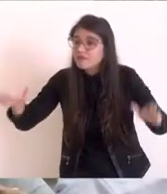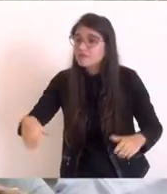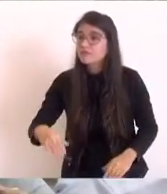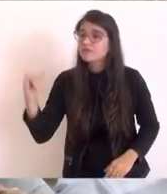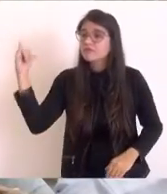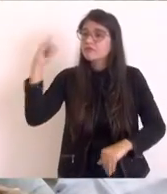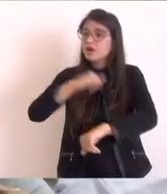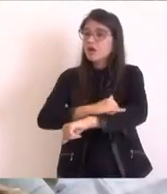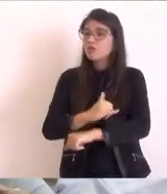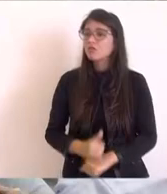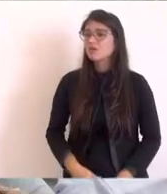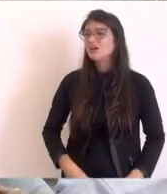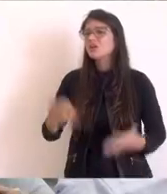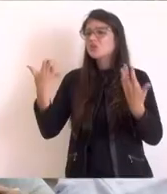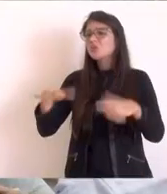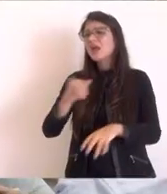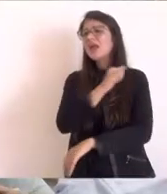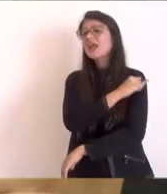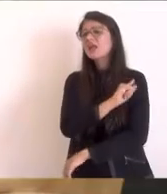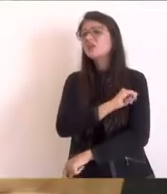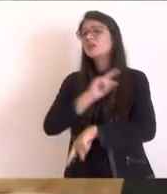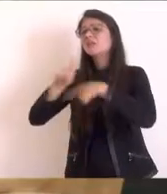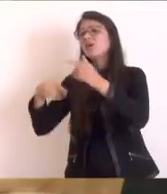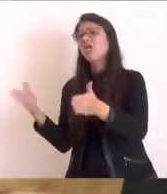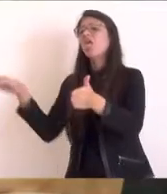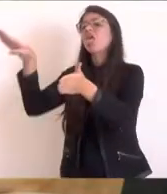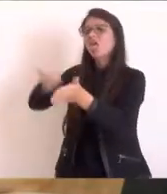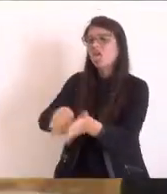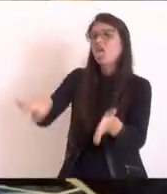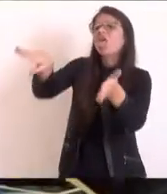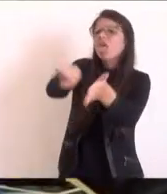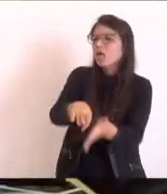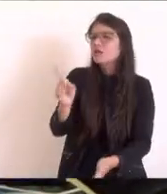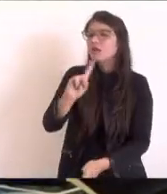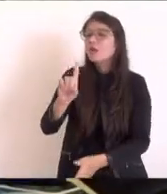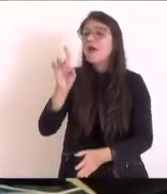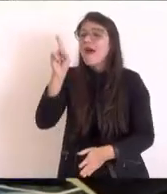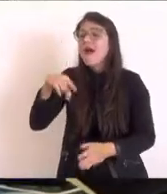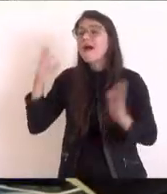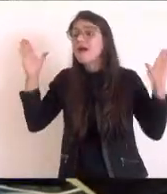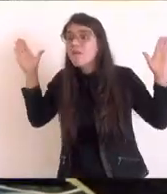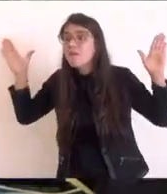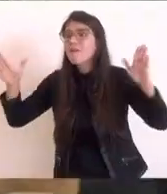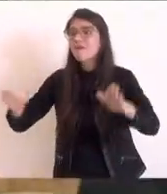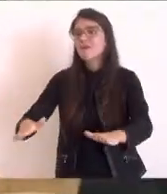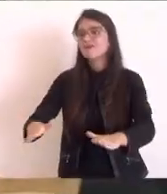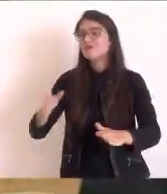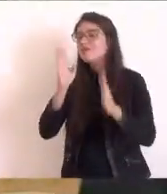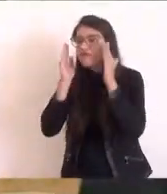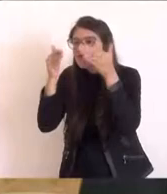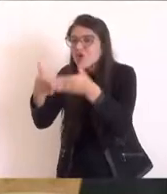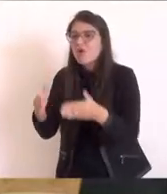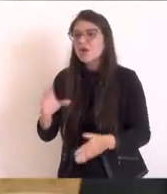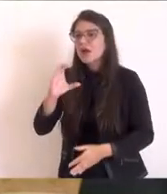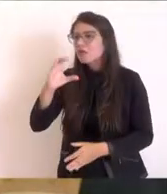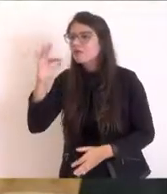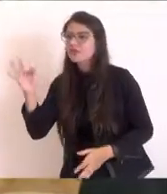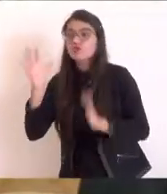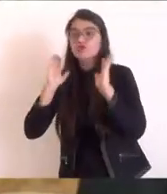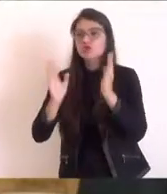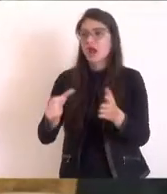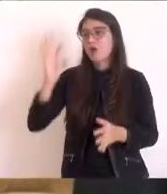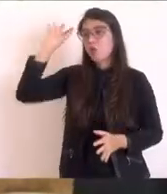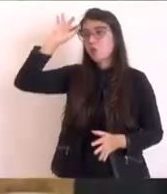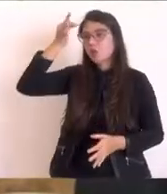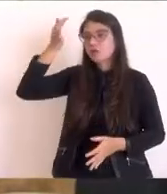chegar para a Costa do Sol, vão chegar no teu aeroporto. Também lembrando, deputado, para ter noção da grandeza dessa região,